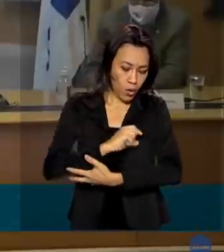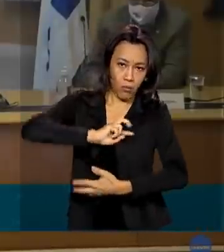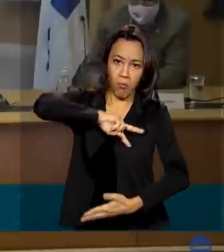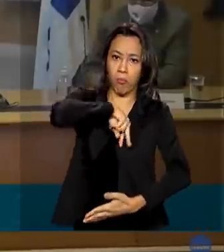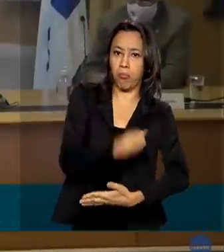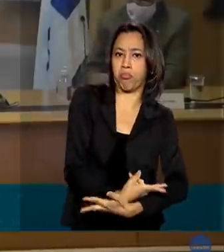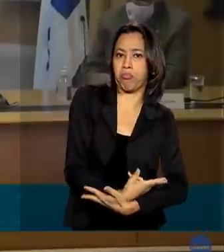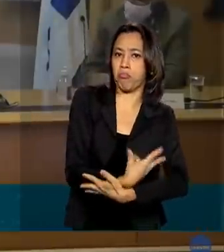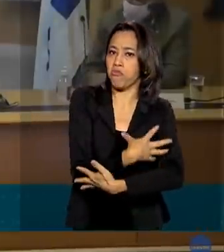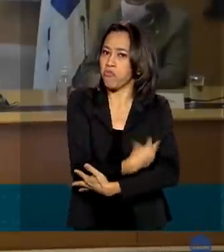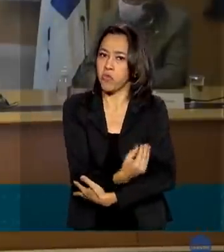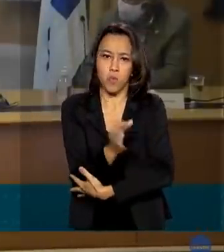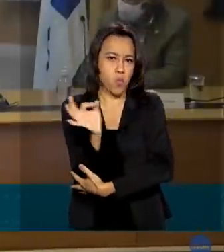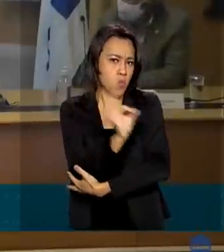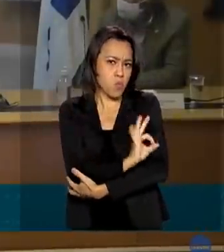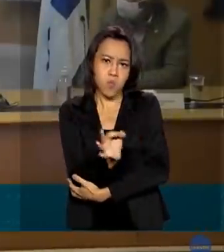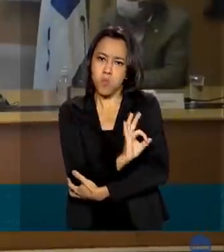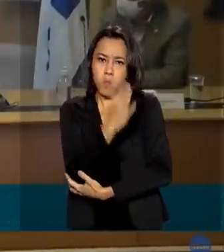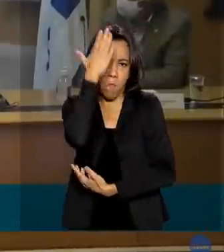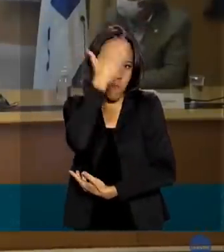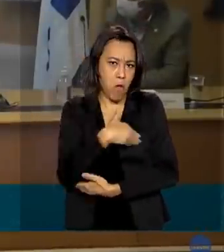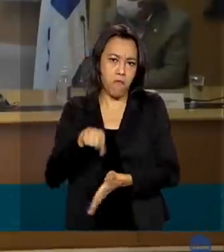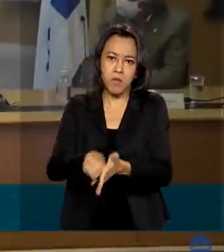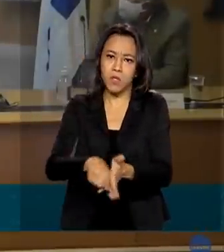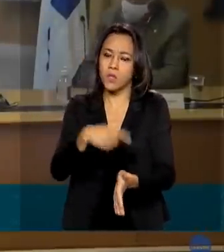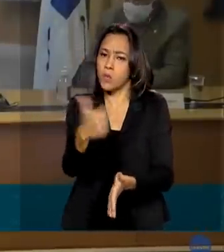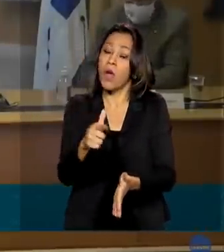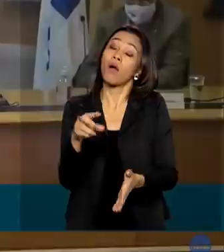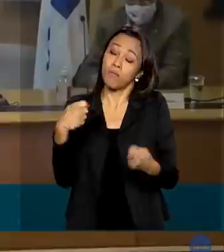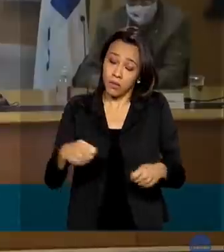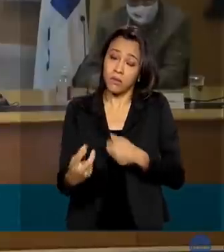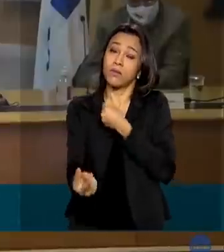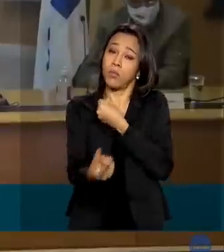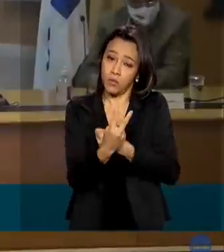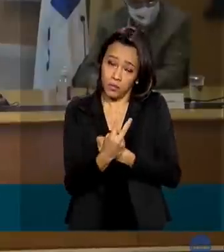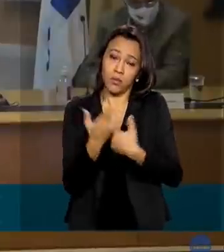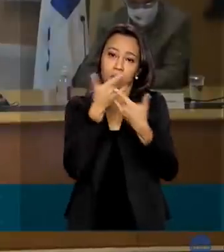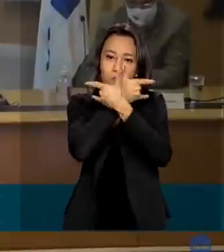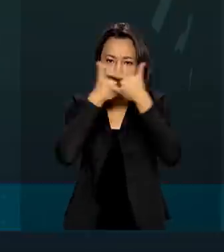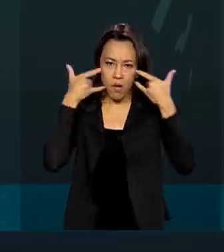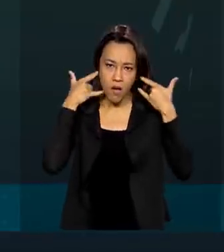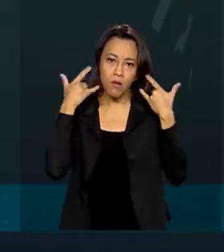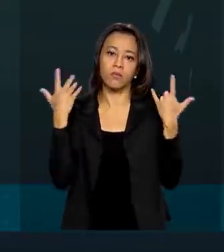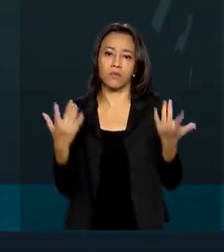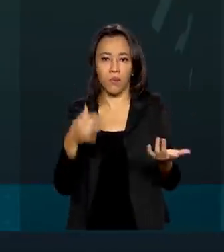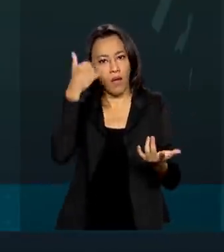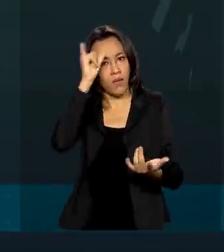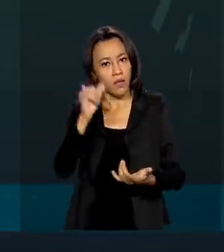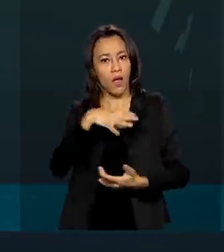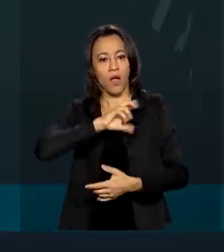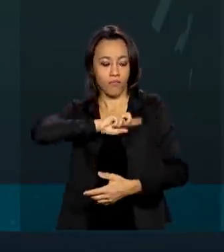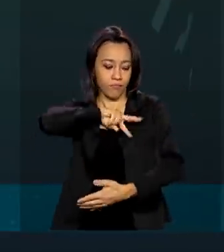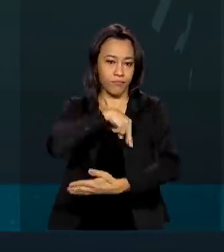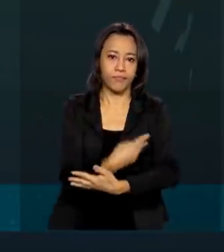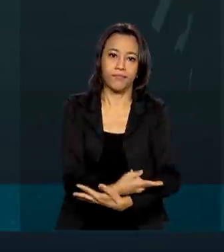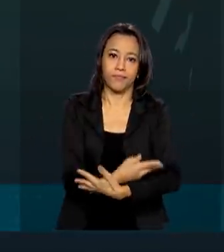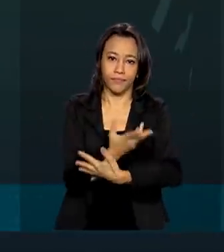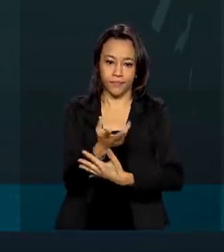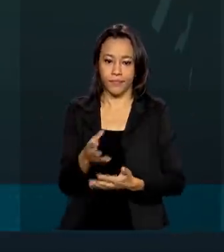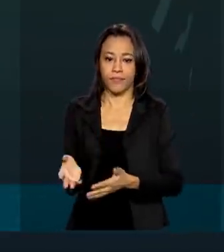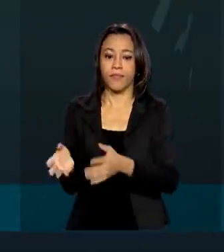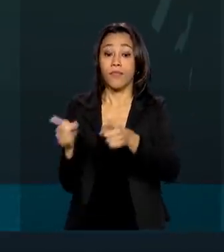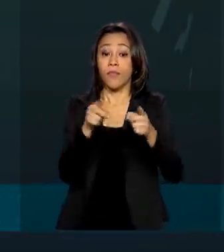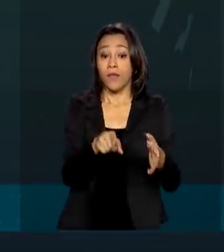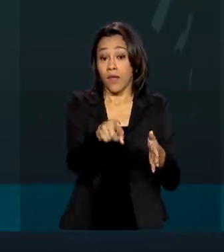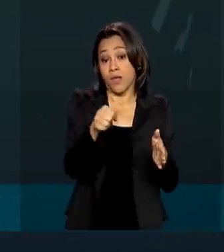os cuidados, com máscara, com algum tipo de cuidado ali para a mãe não infectar o bebê. Fabíola teve duas experiências bem